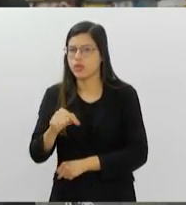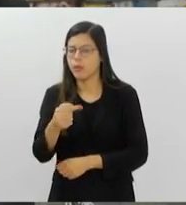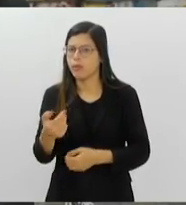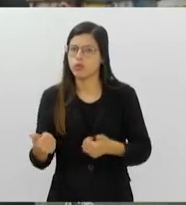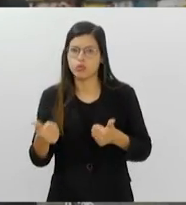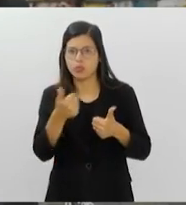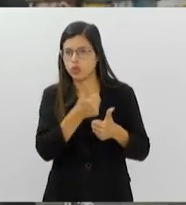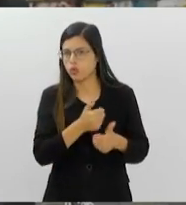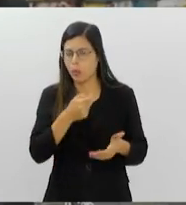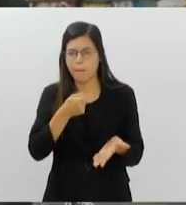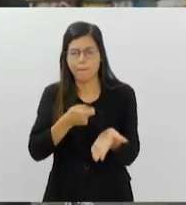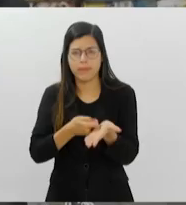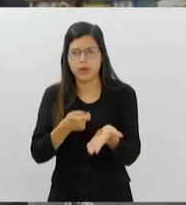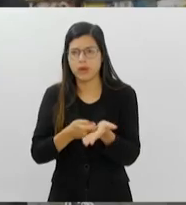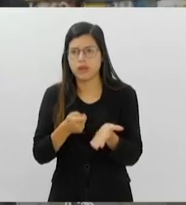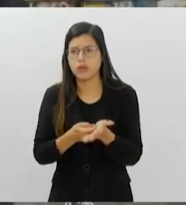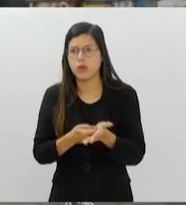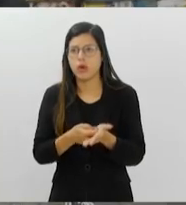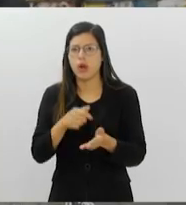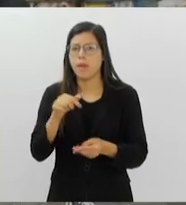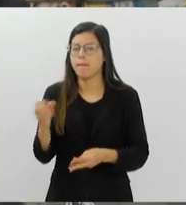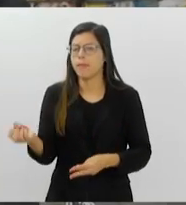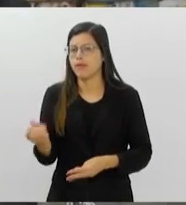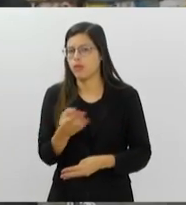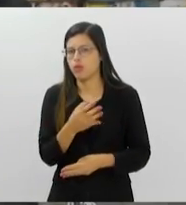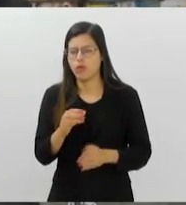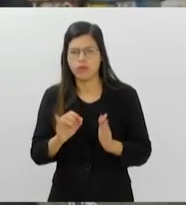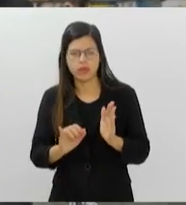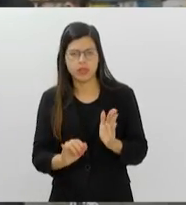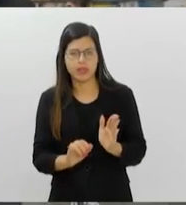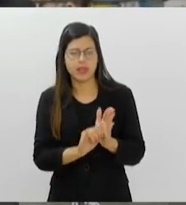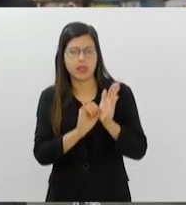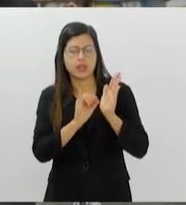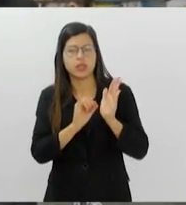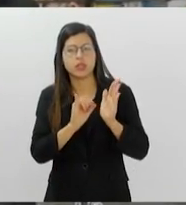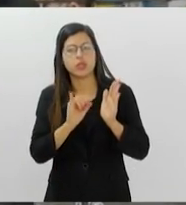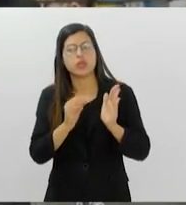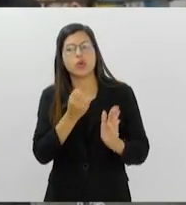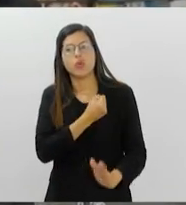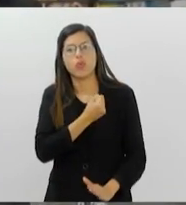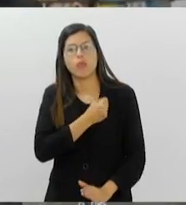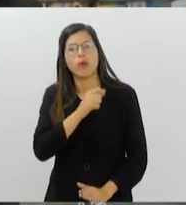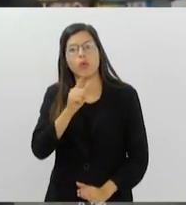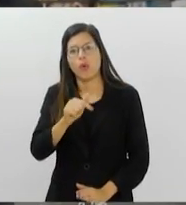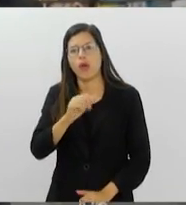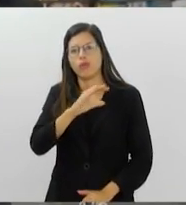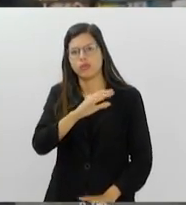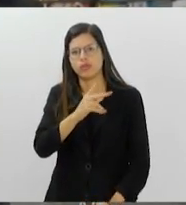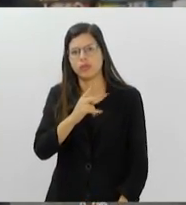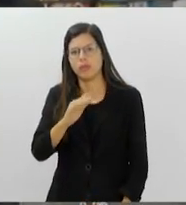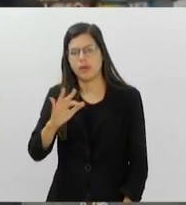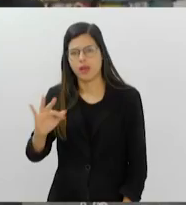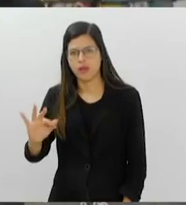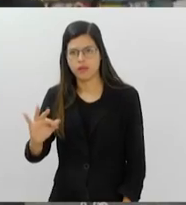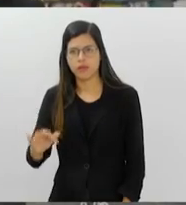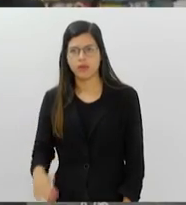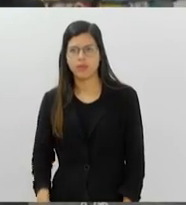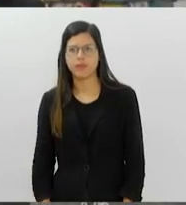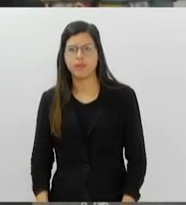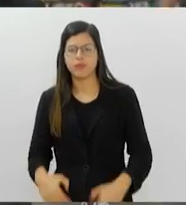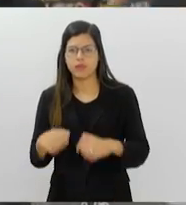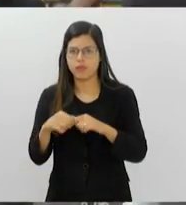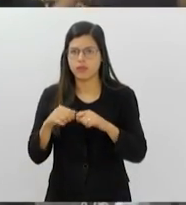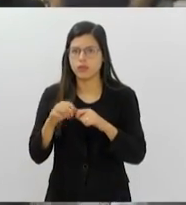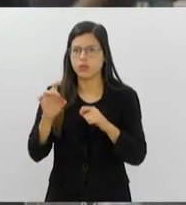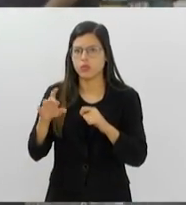obrigatoriamente pela SIM, a nova identidade, cujo o número é o CPF. É, para poder fazer, é só ir a algum